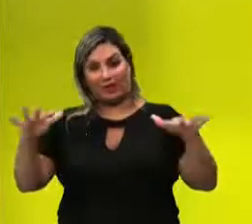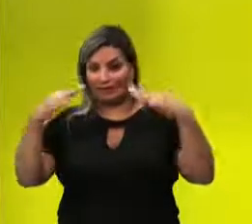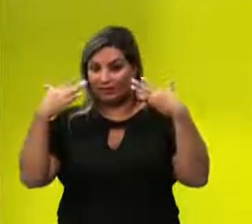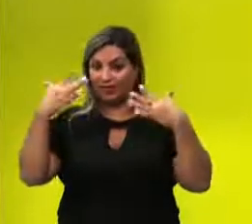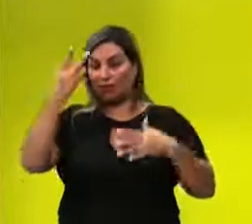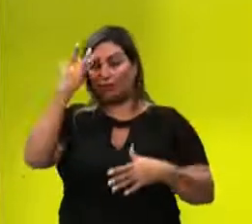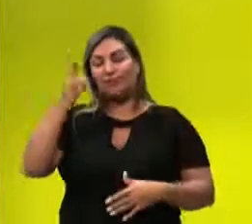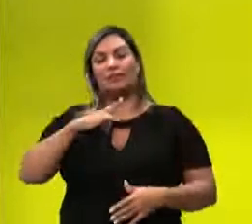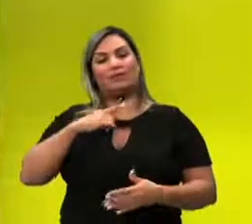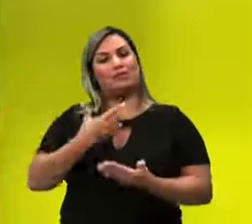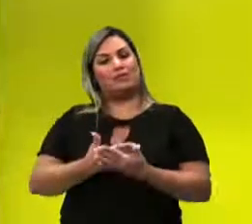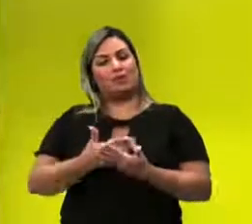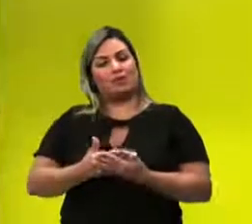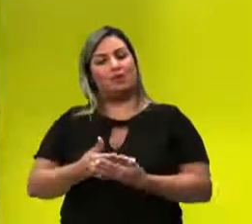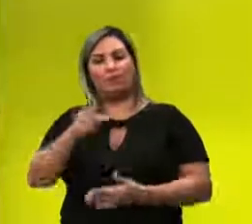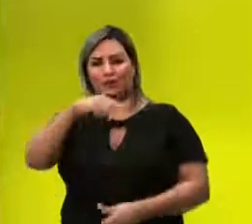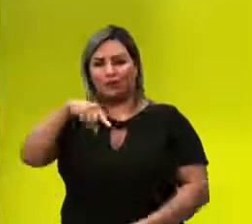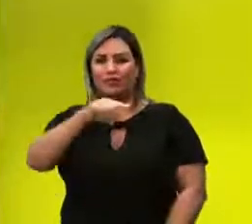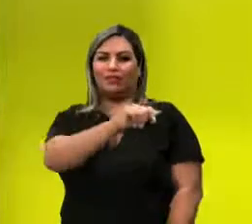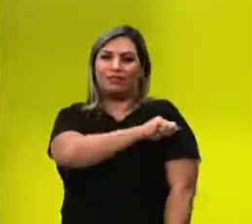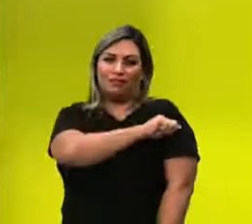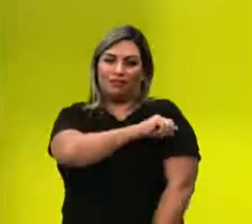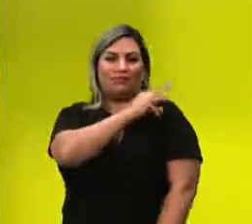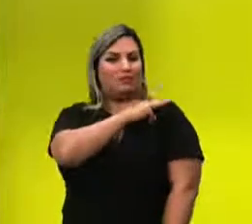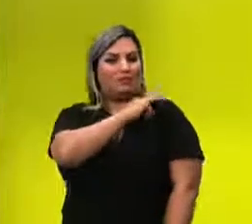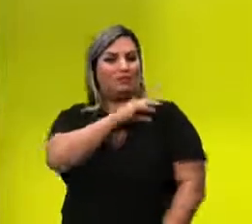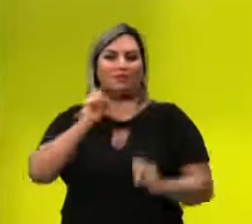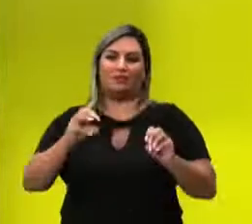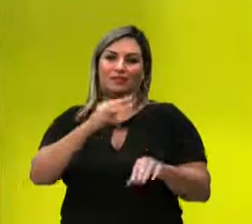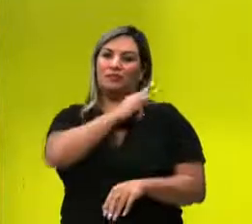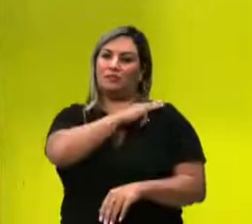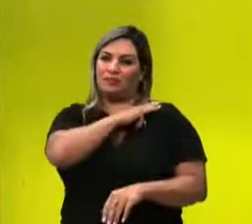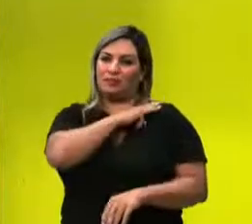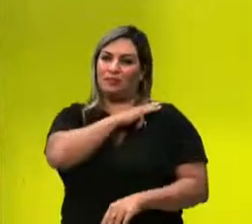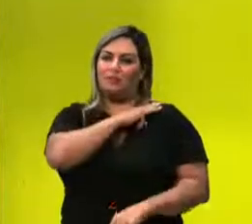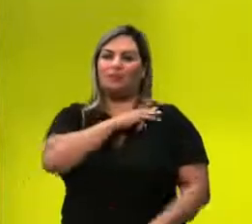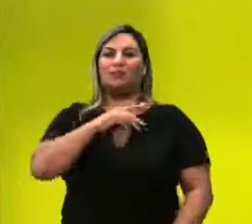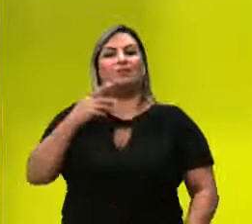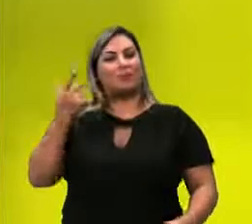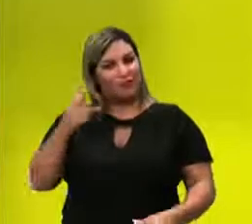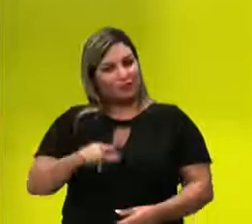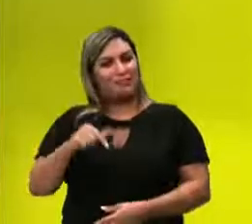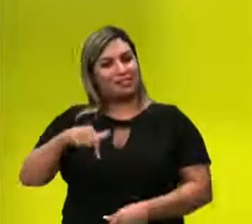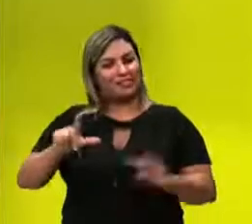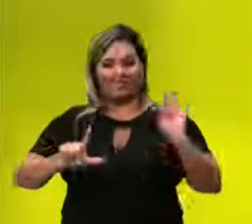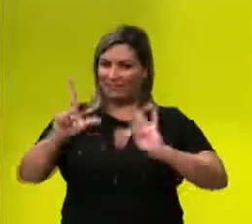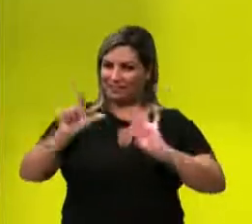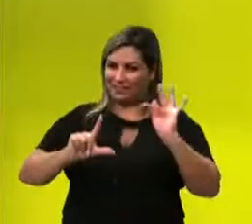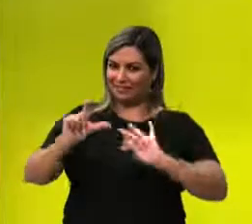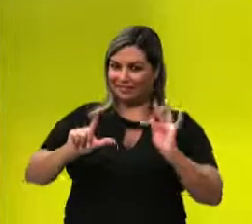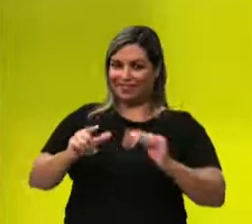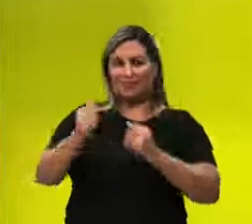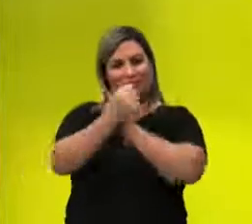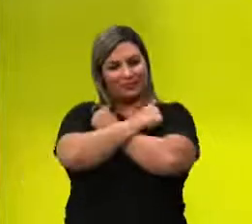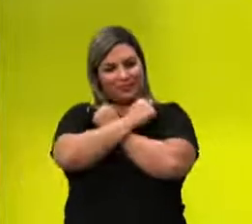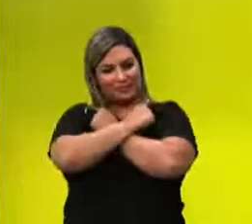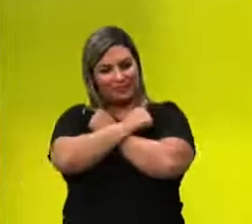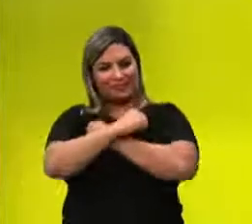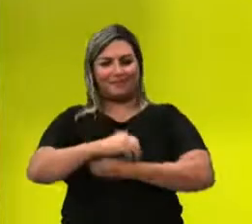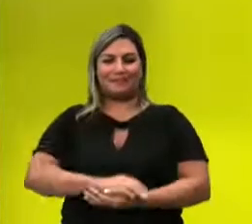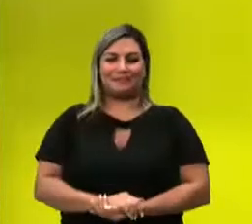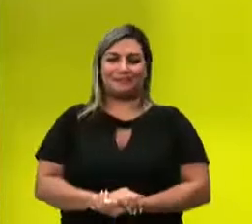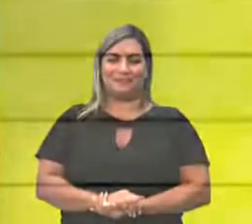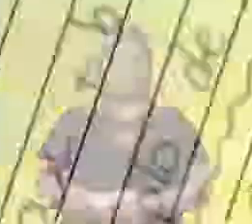Fiquem ligados. Amanhã teremos aulas para vocês, estudantes da terceira série do Ensino Médio, novamente, aqui na TBC. E um forte